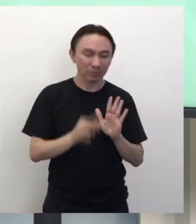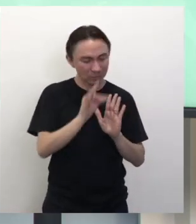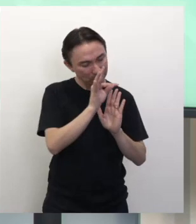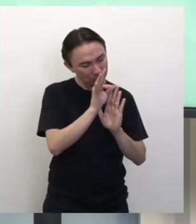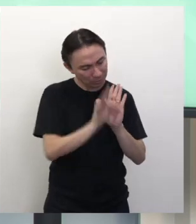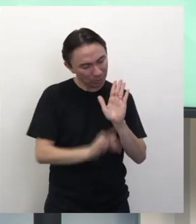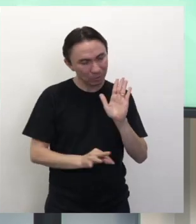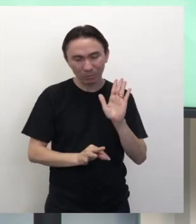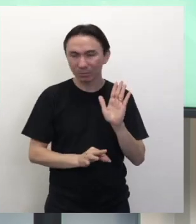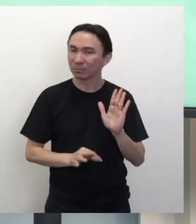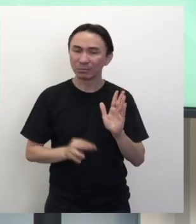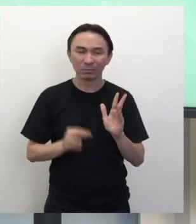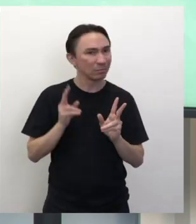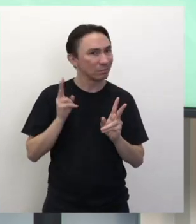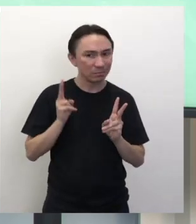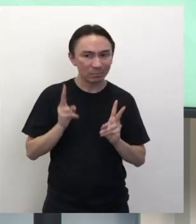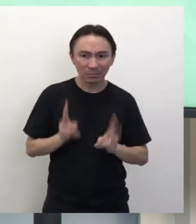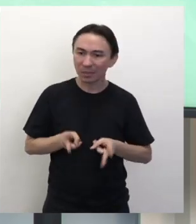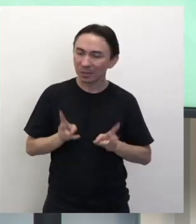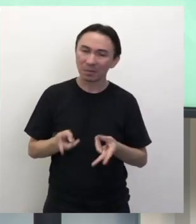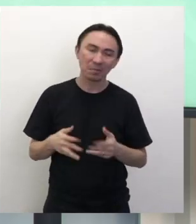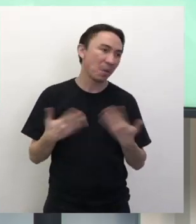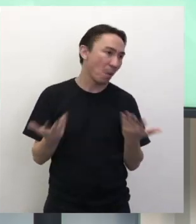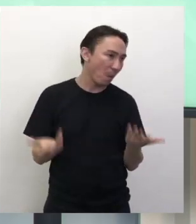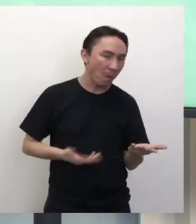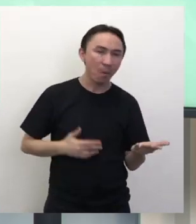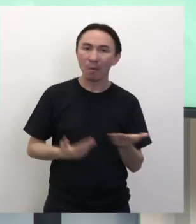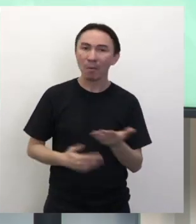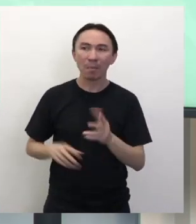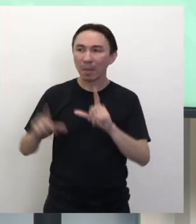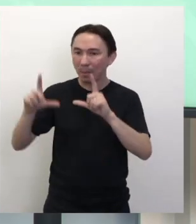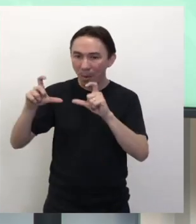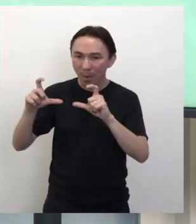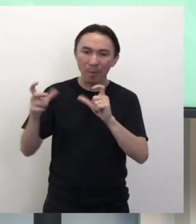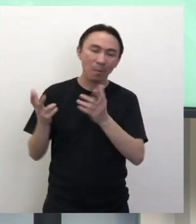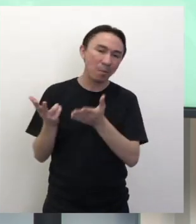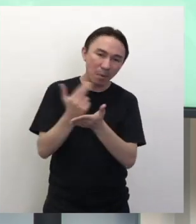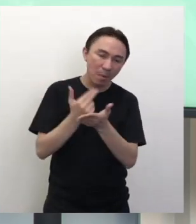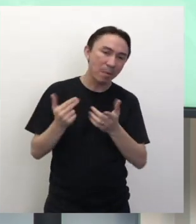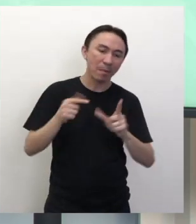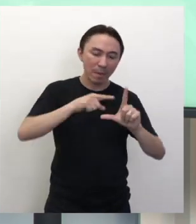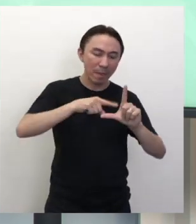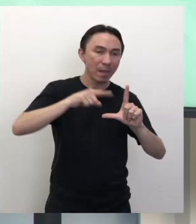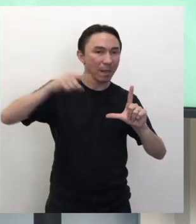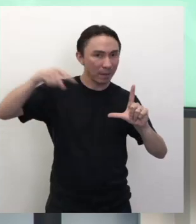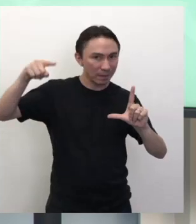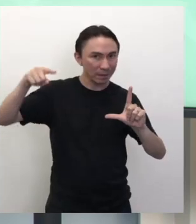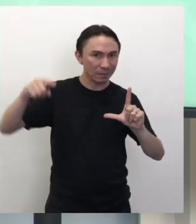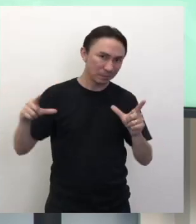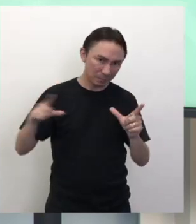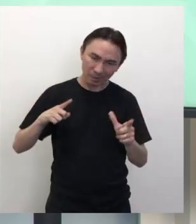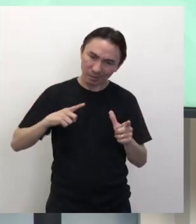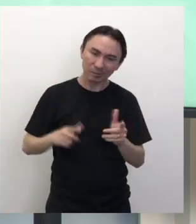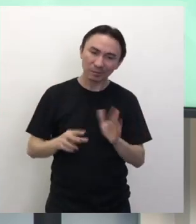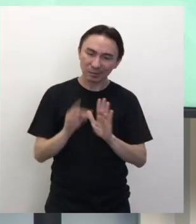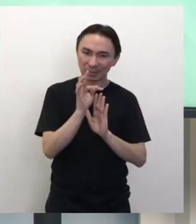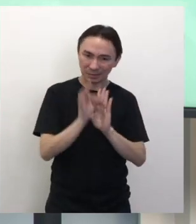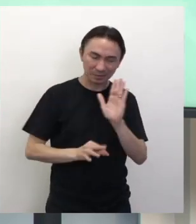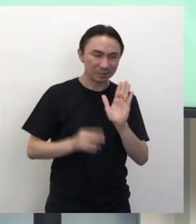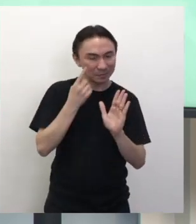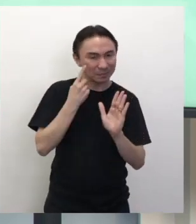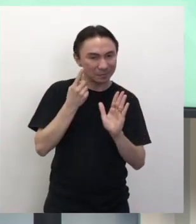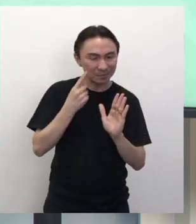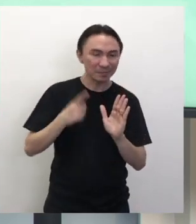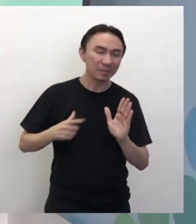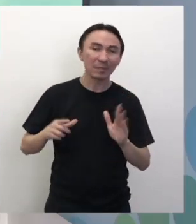tem um texto, ou uma imagem, sempre, né? Não importa, um gráfico, mas temos um texto. Então vamos à habilidade, eu já li a